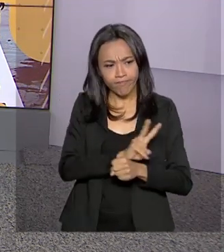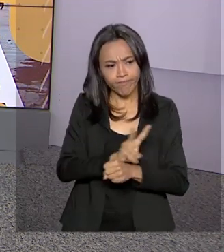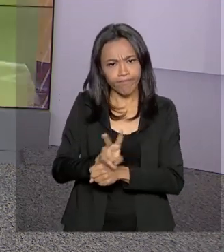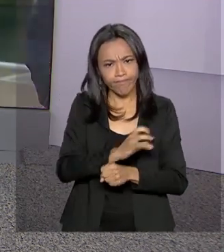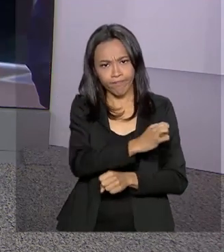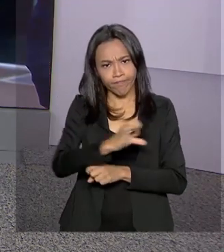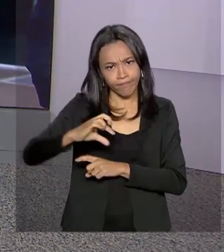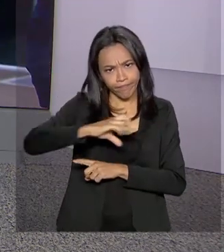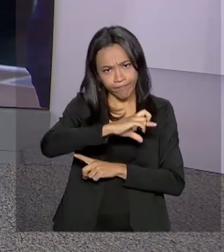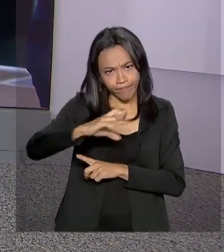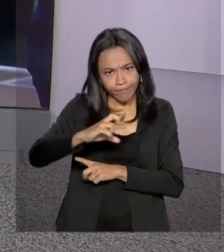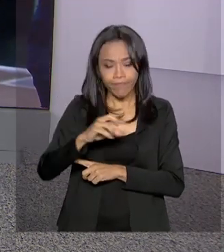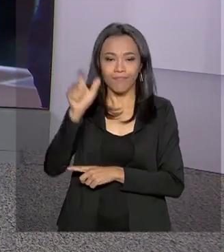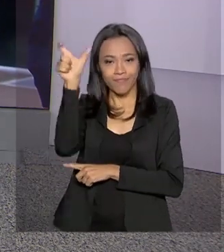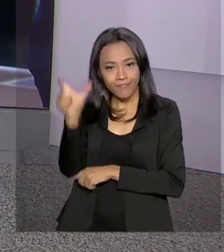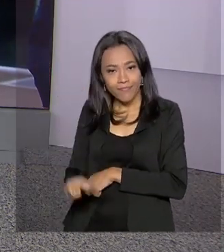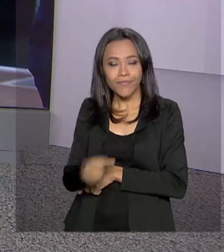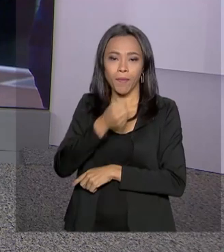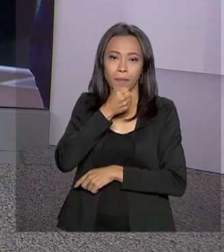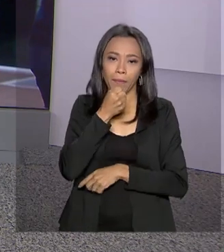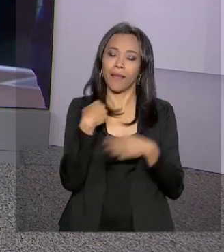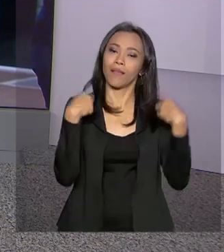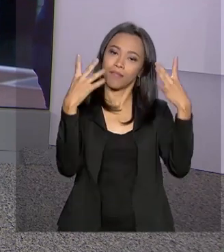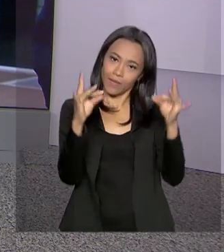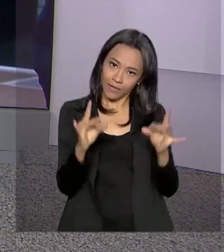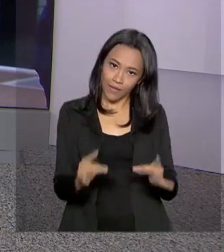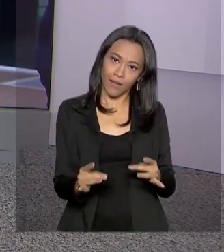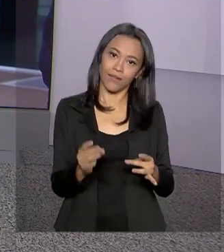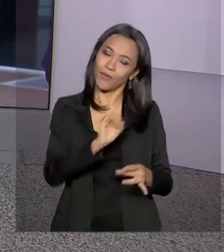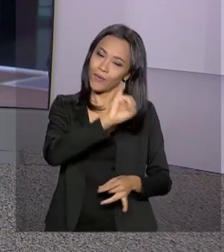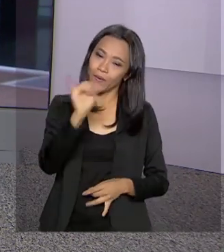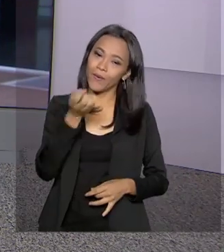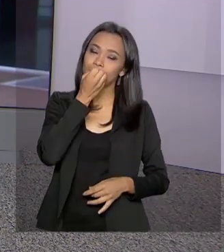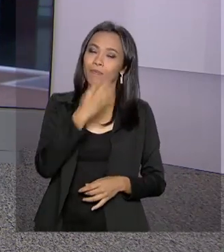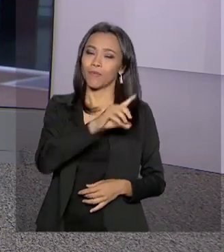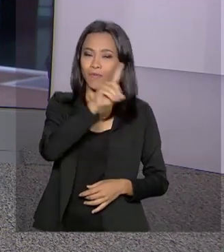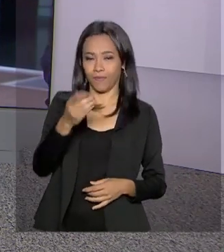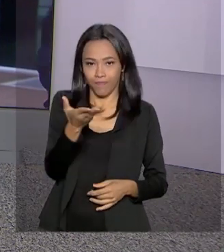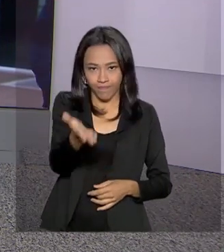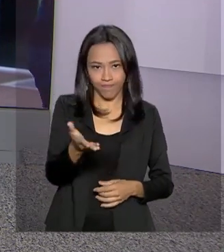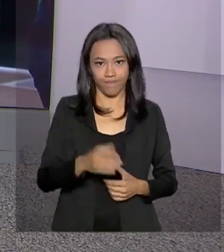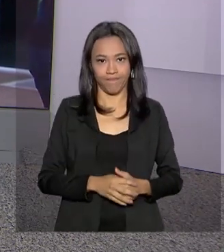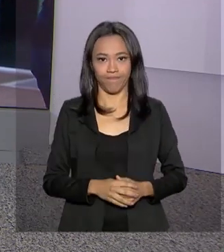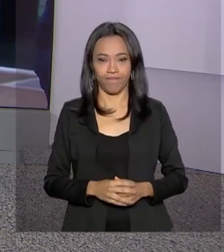Karen tem agora os detalhes ao vivo pra gente. Oi Luana, muito bom dia pra você.